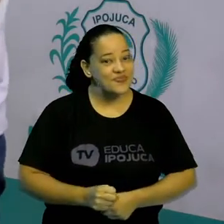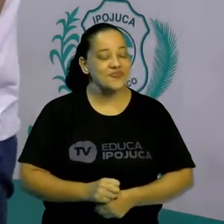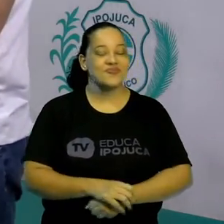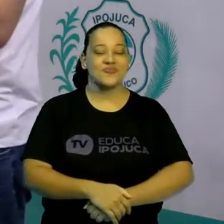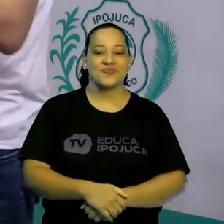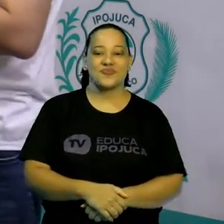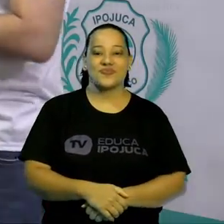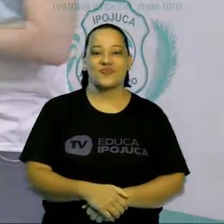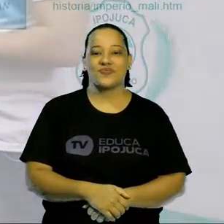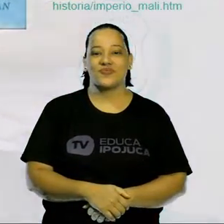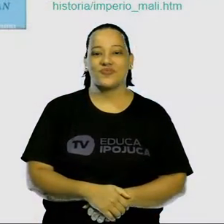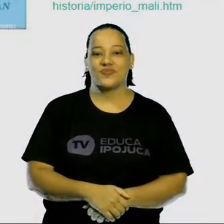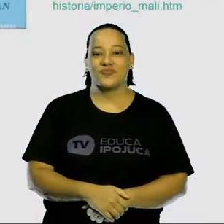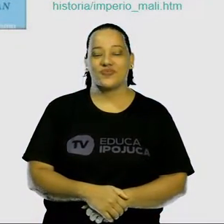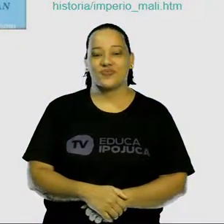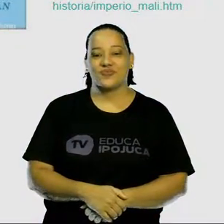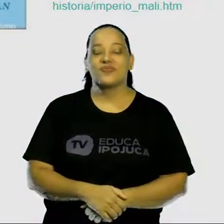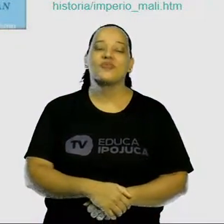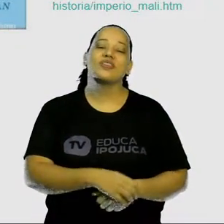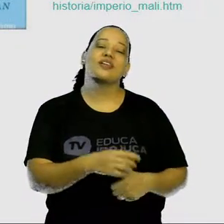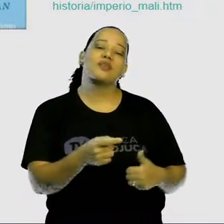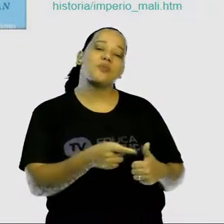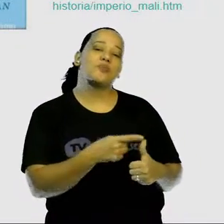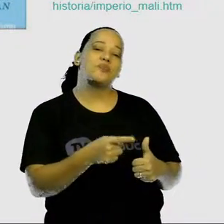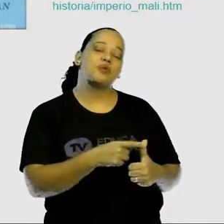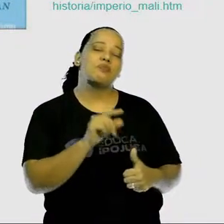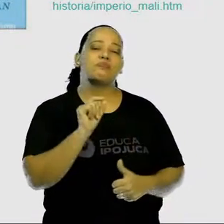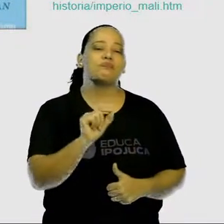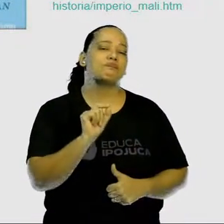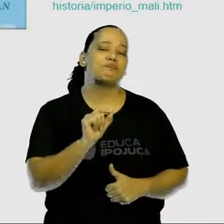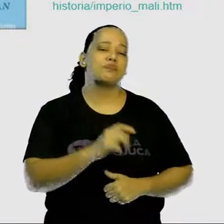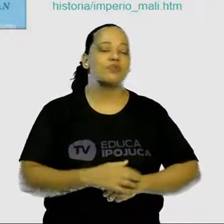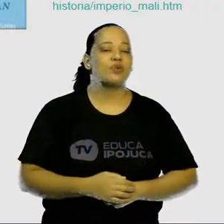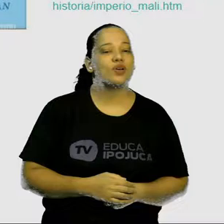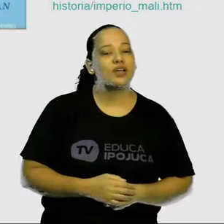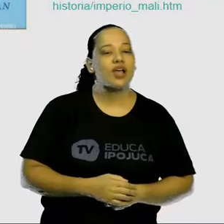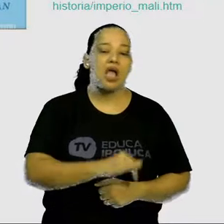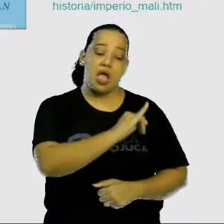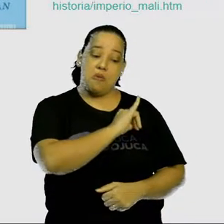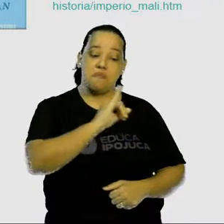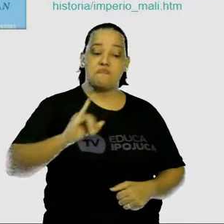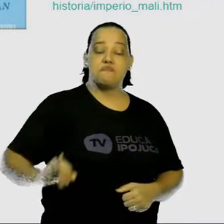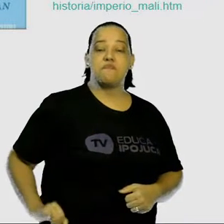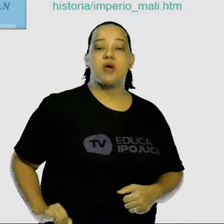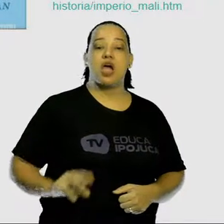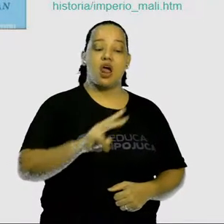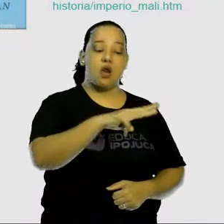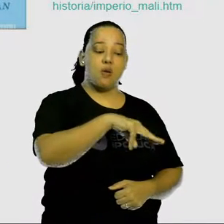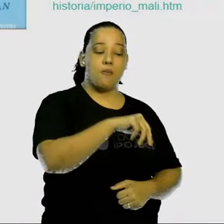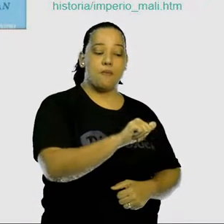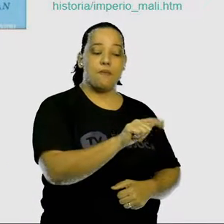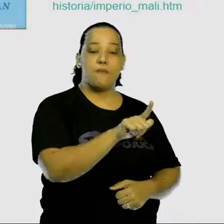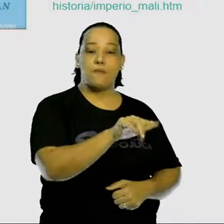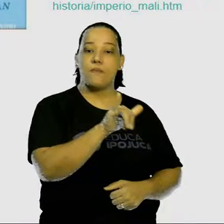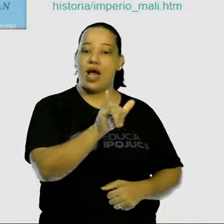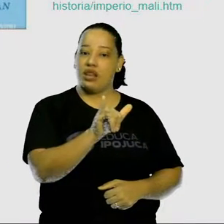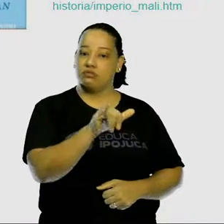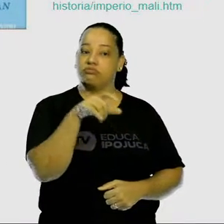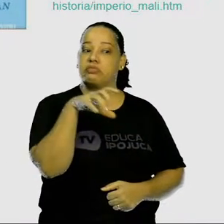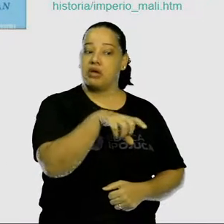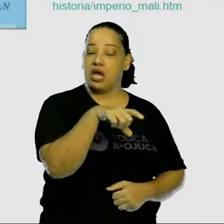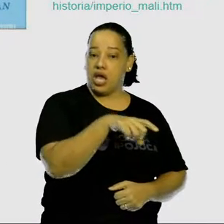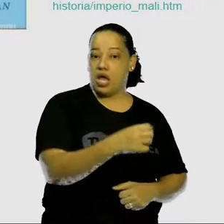Vamos lá. Primeiramente, o Império do Mali. O Império do Mali foi um poderoso